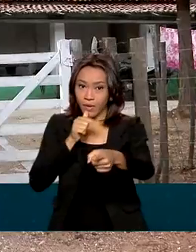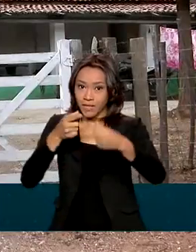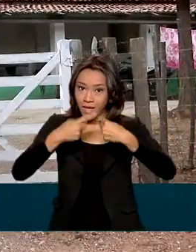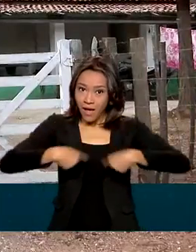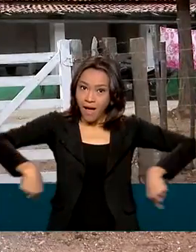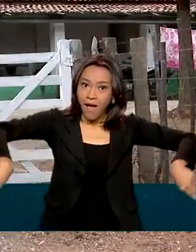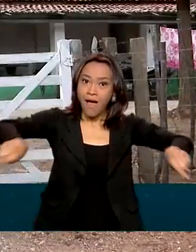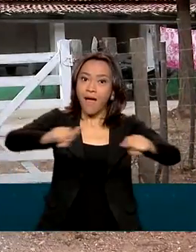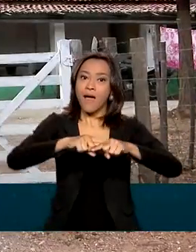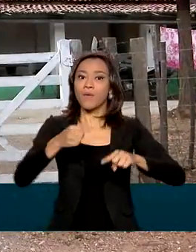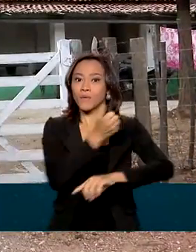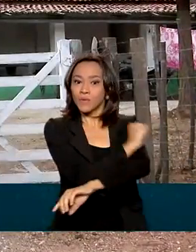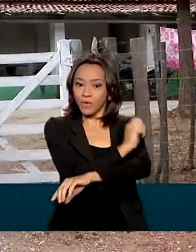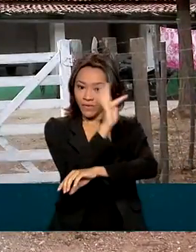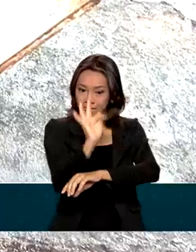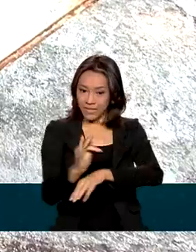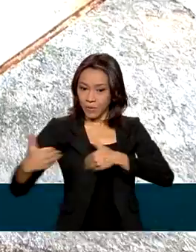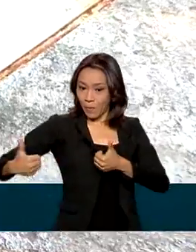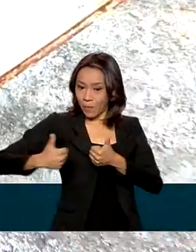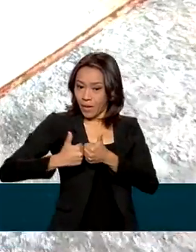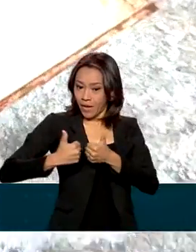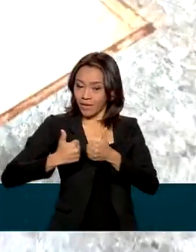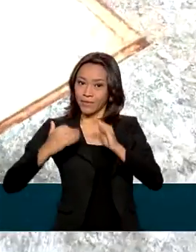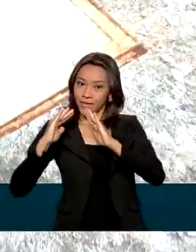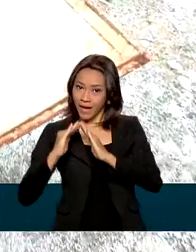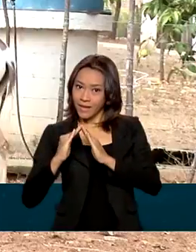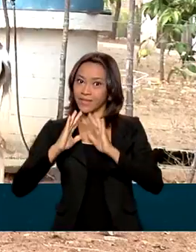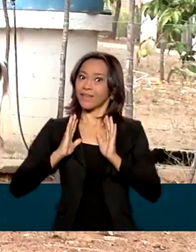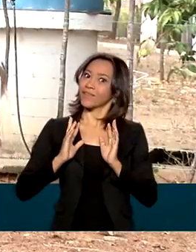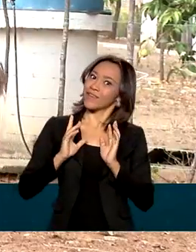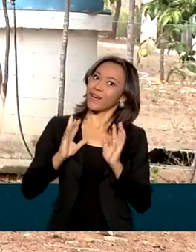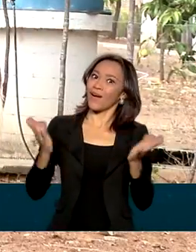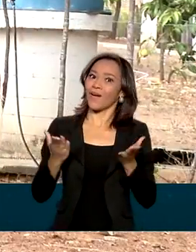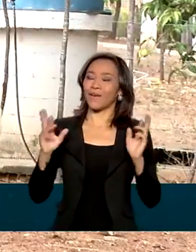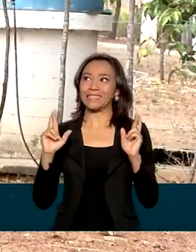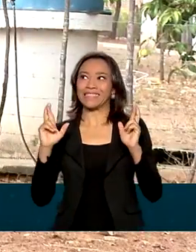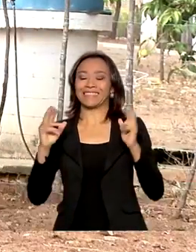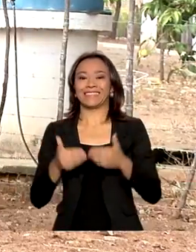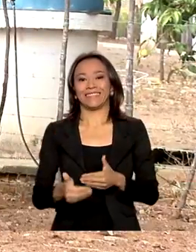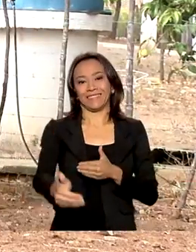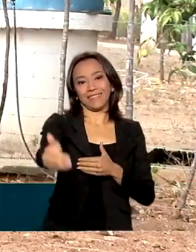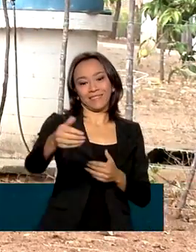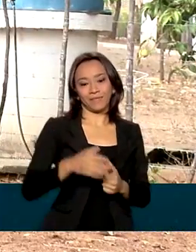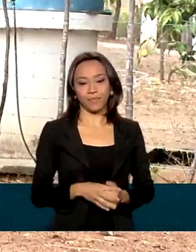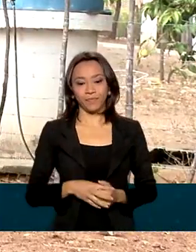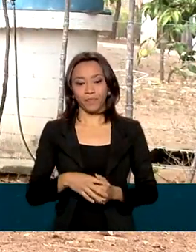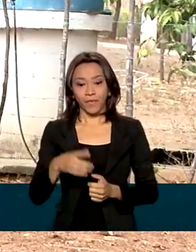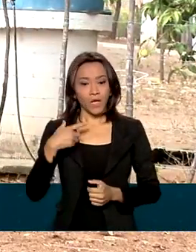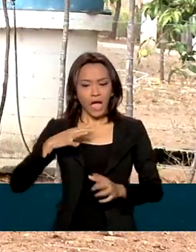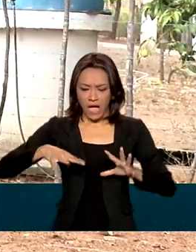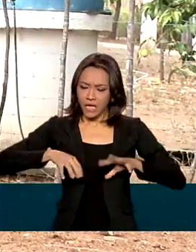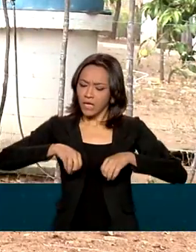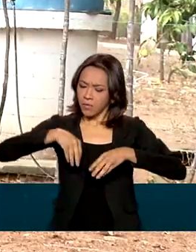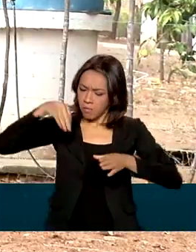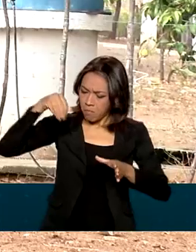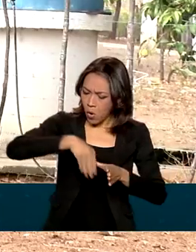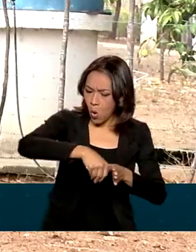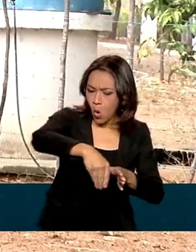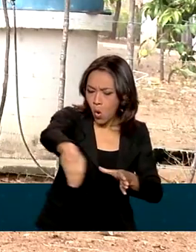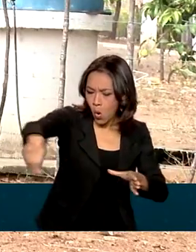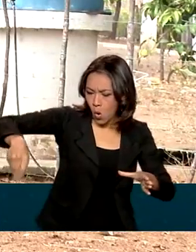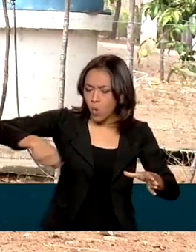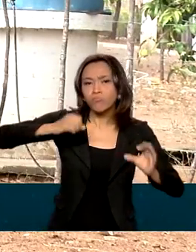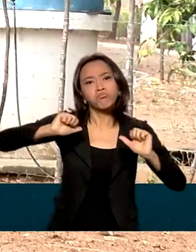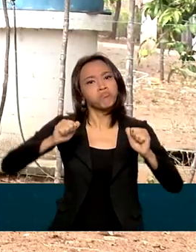Francisco passando bem perto da casa dele, a expectativa é outra. Esse solo aqui, o que plantar dá, tendo água.